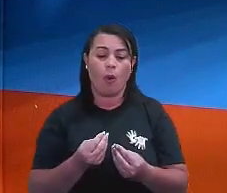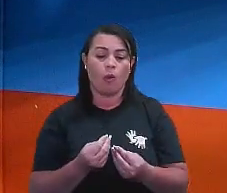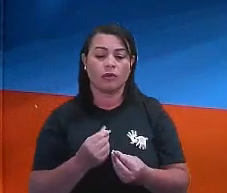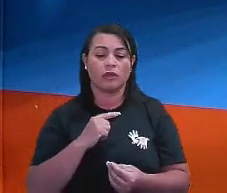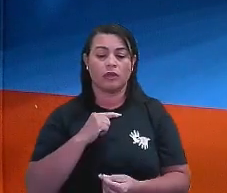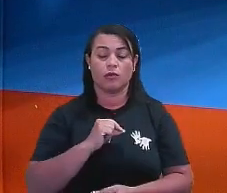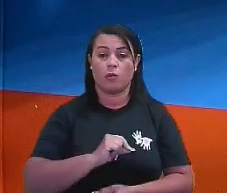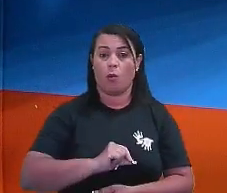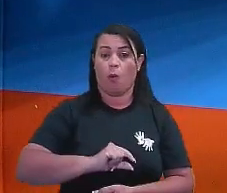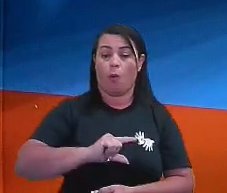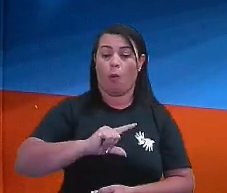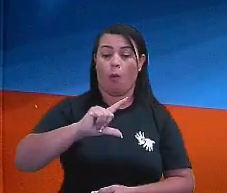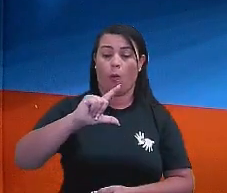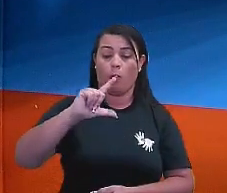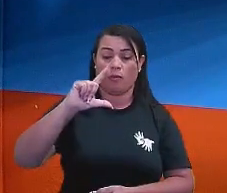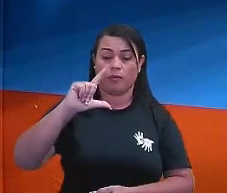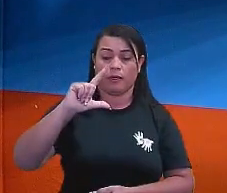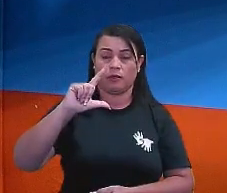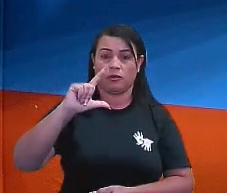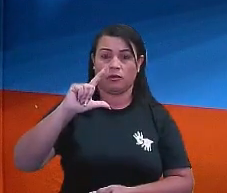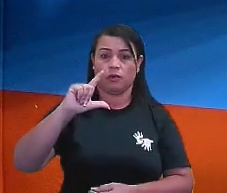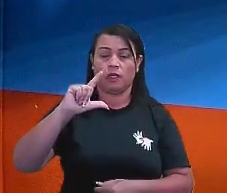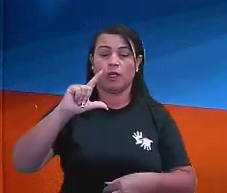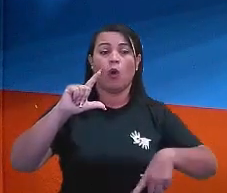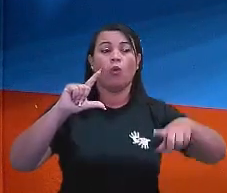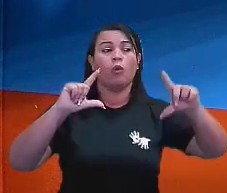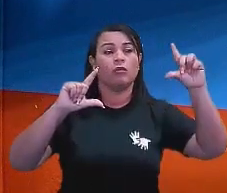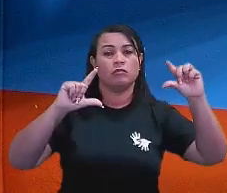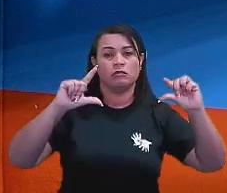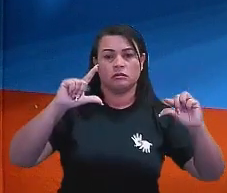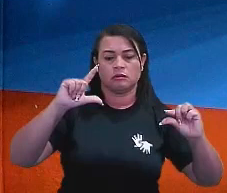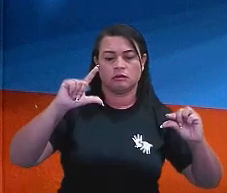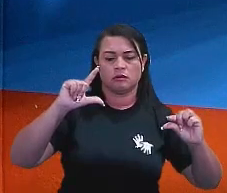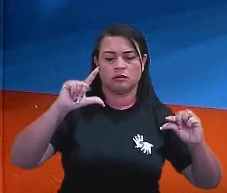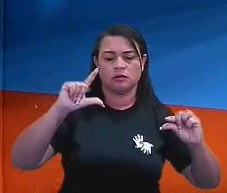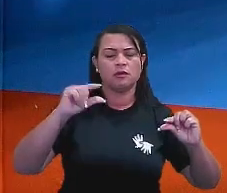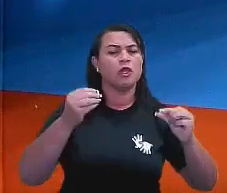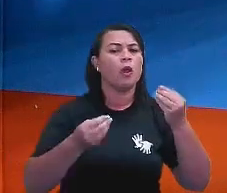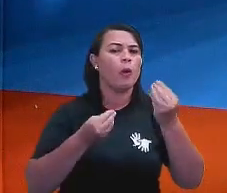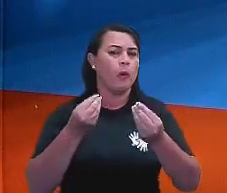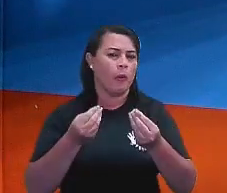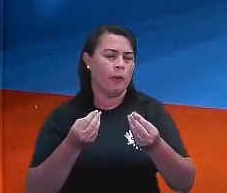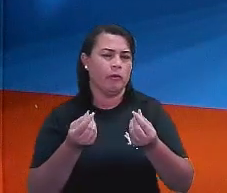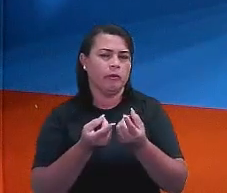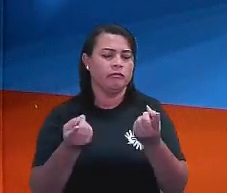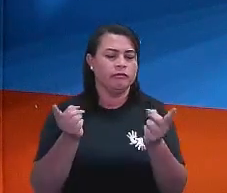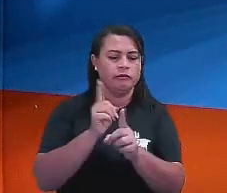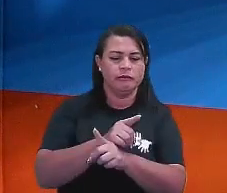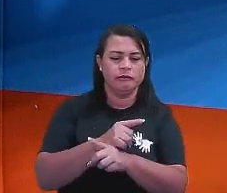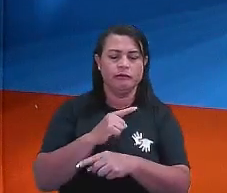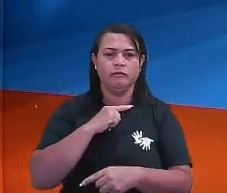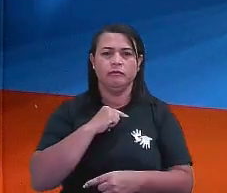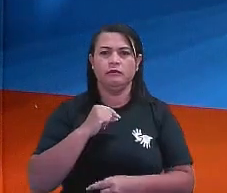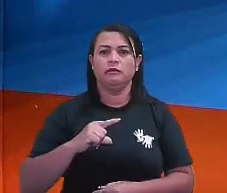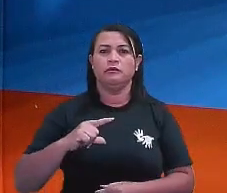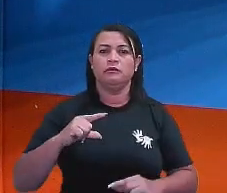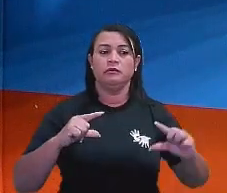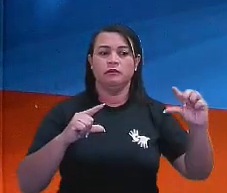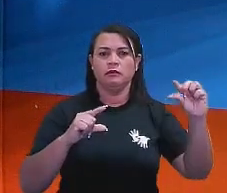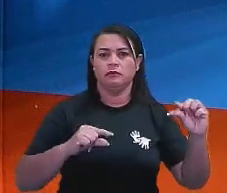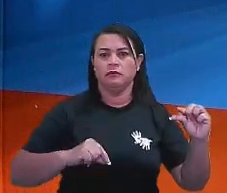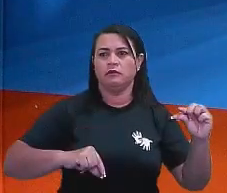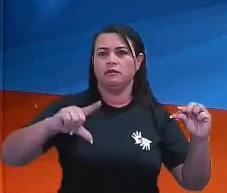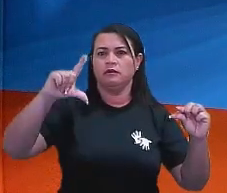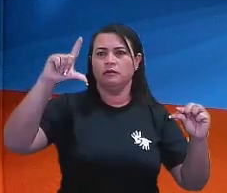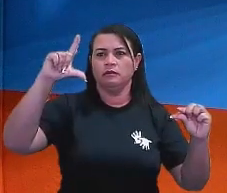aumento de uma delas leva à diminuição da outra e vice-versa. Então, se uma diminuir, a